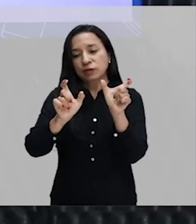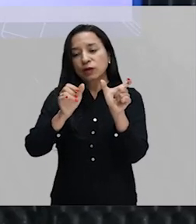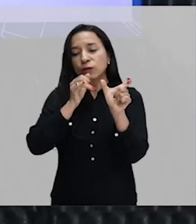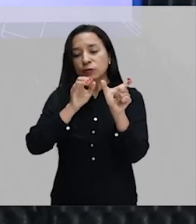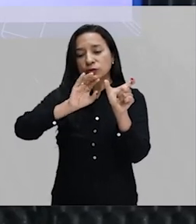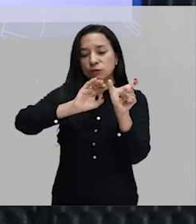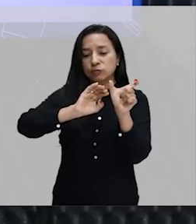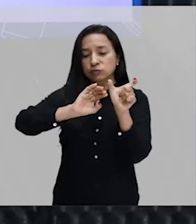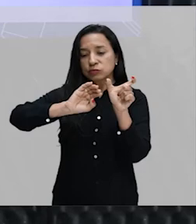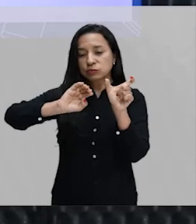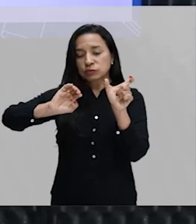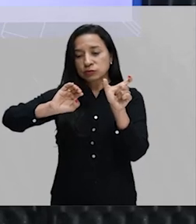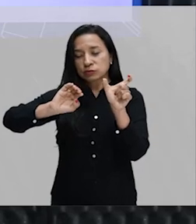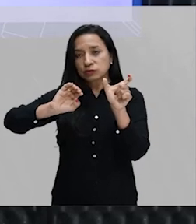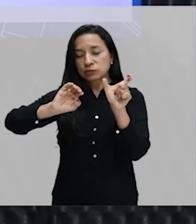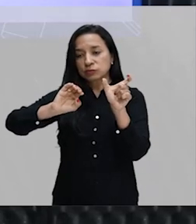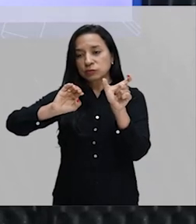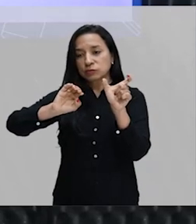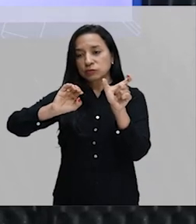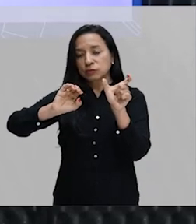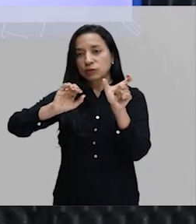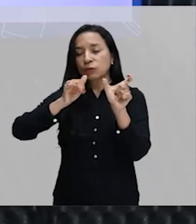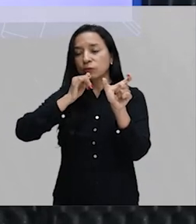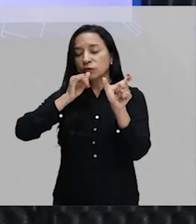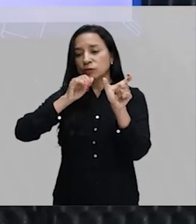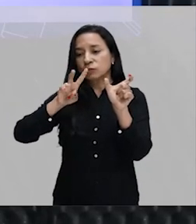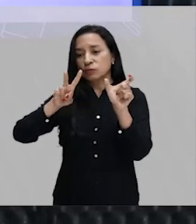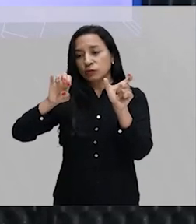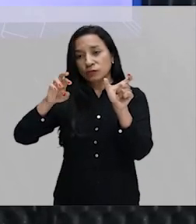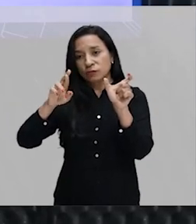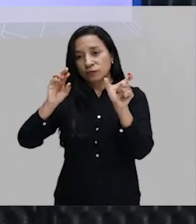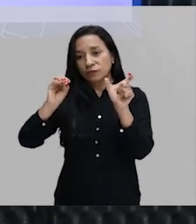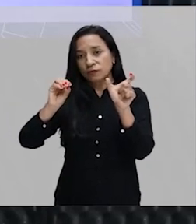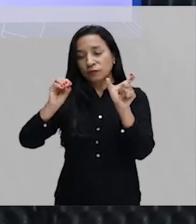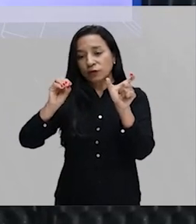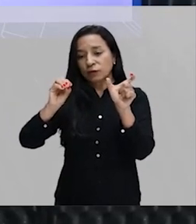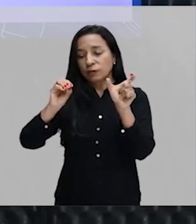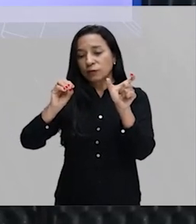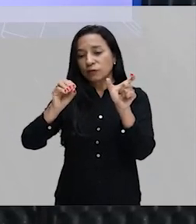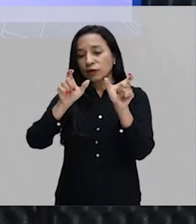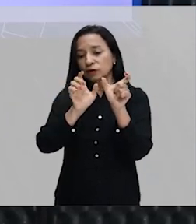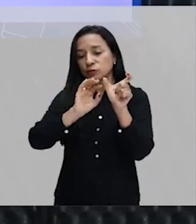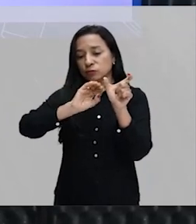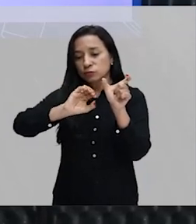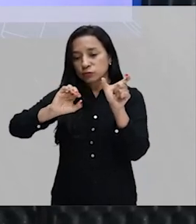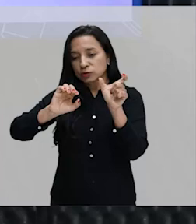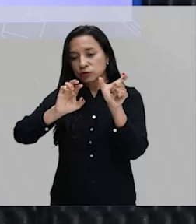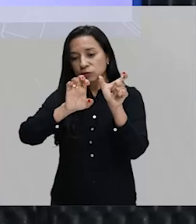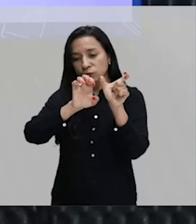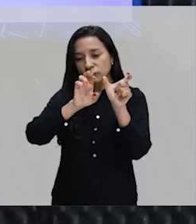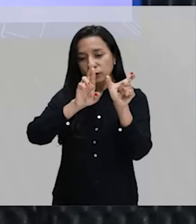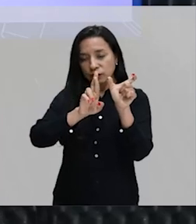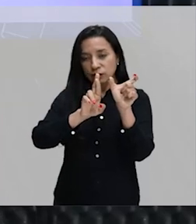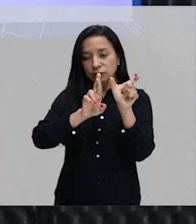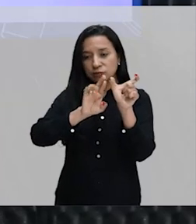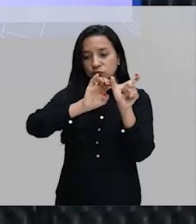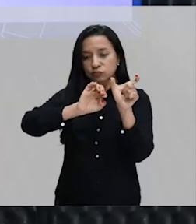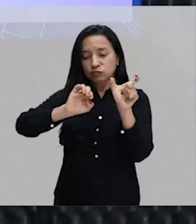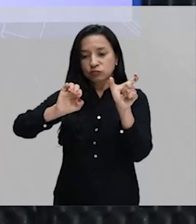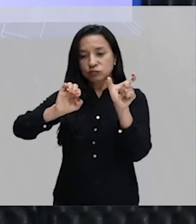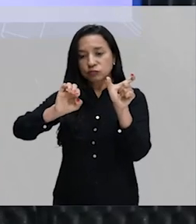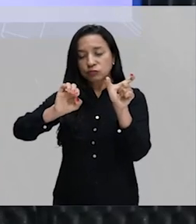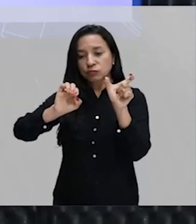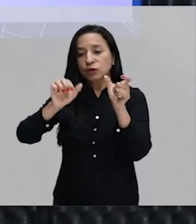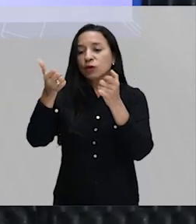terminação, o verbo no infinitivo, ele é tener. Eu tiro o er, que é a sua terminação de